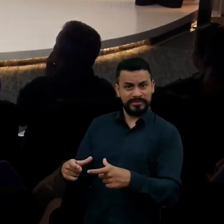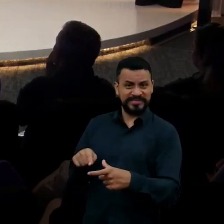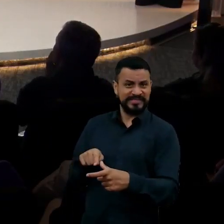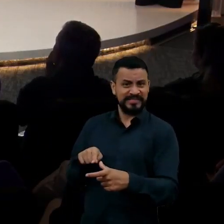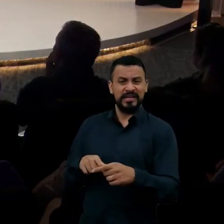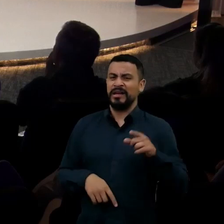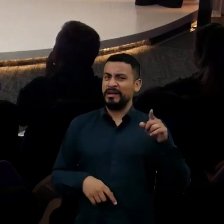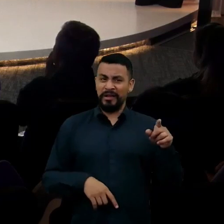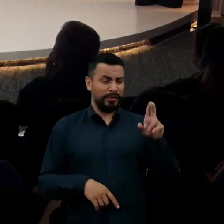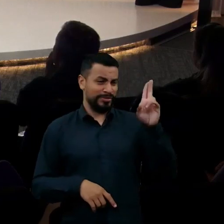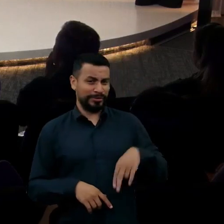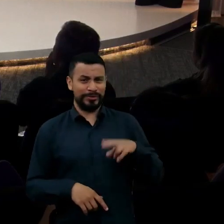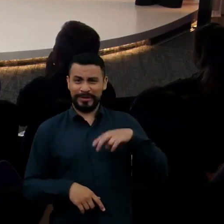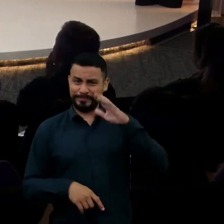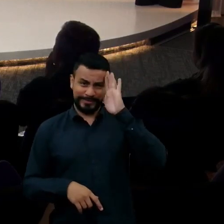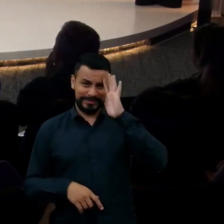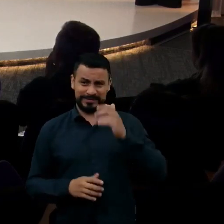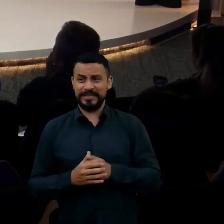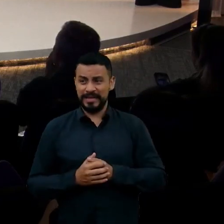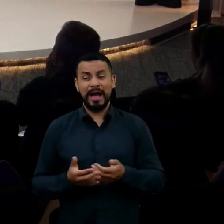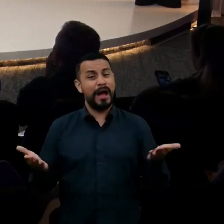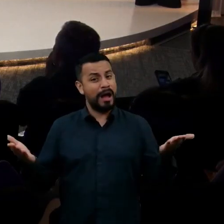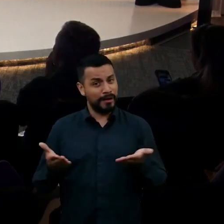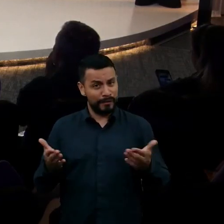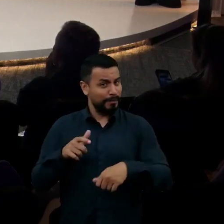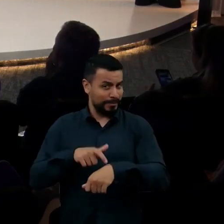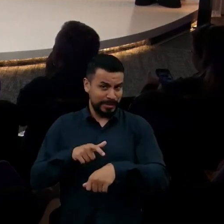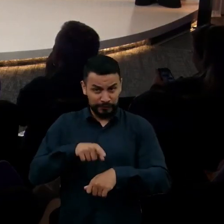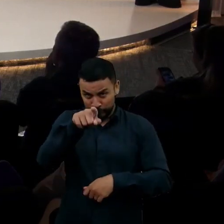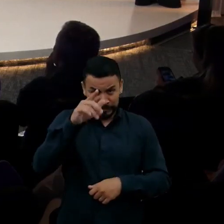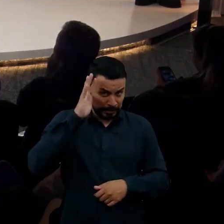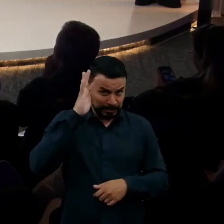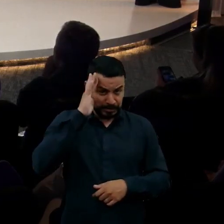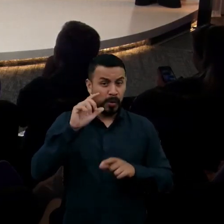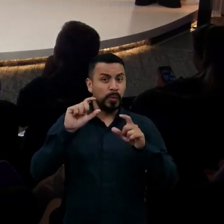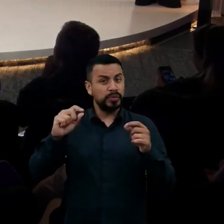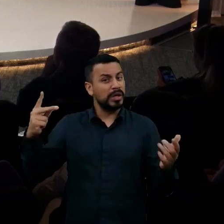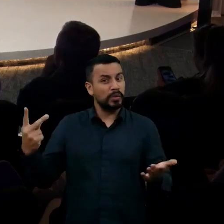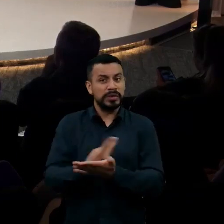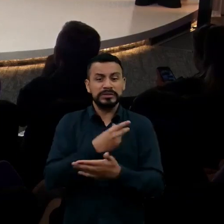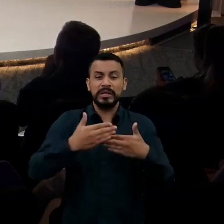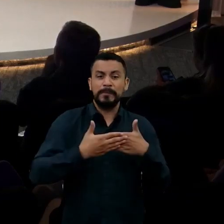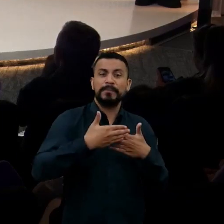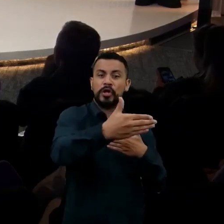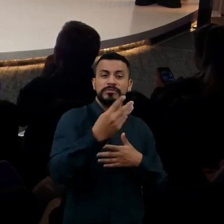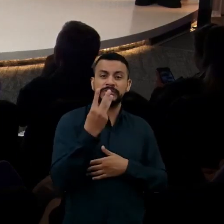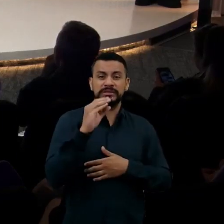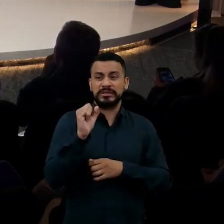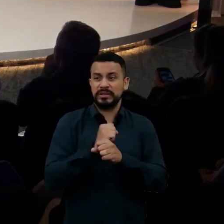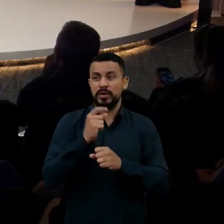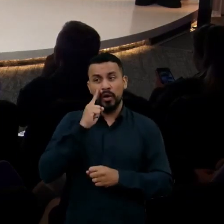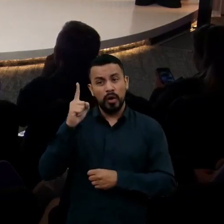Essa é a situação na qual estamos agora. Ninguém imaginaria o que aconteceria em 30 anos. Veja aqui este pequeno robô.